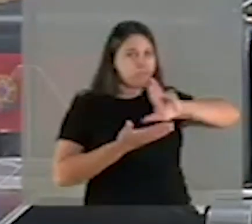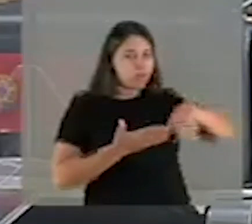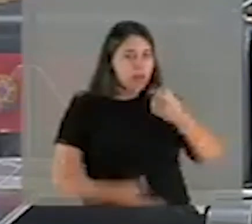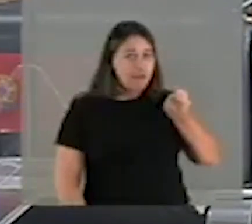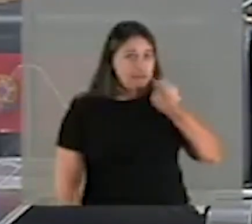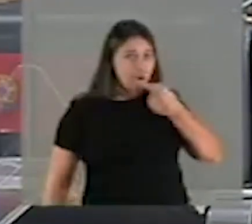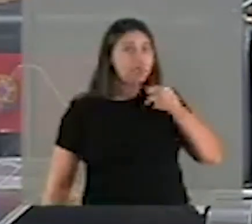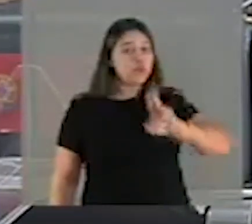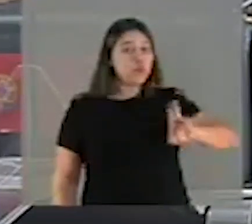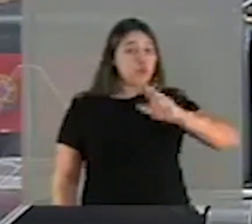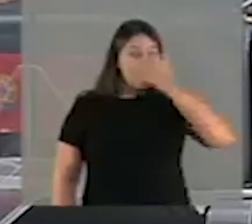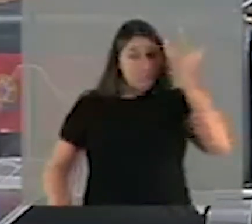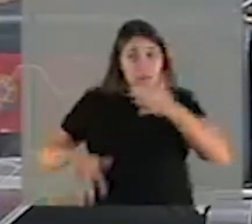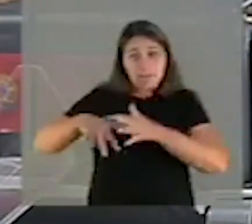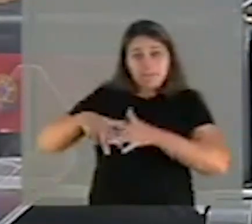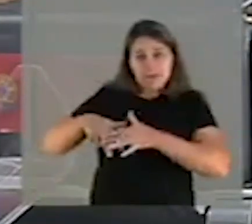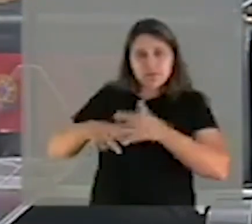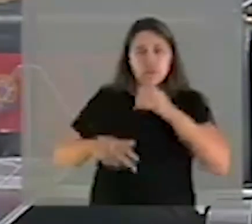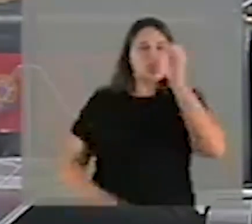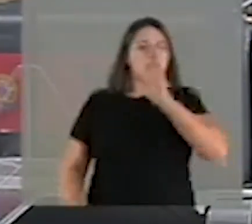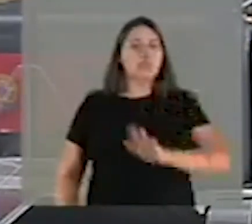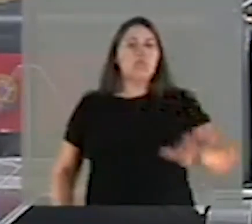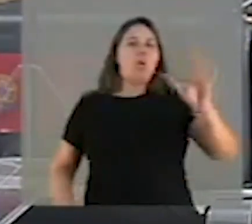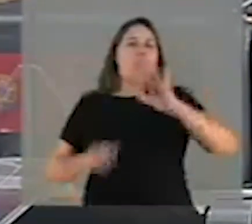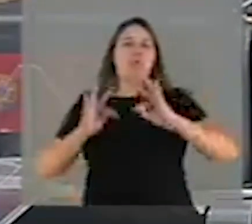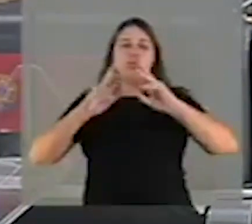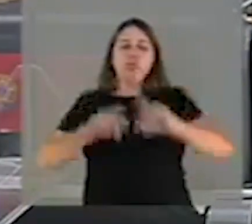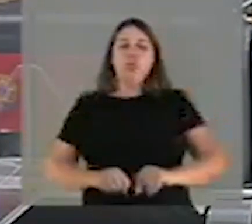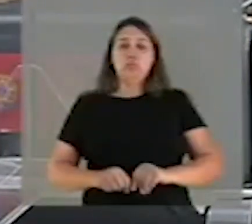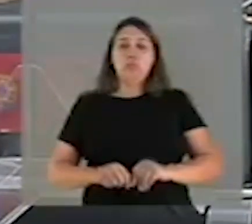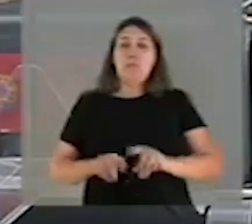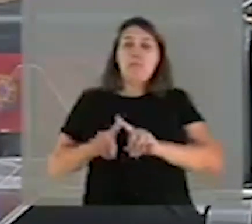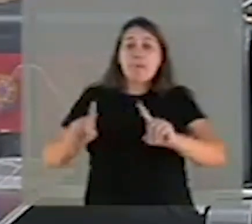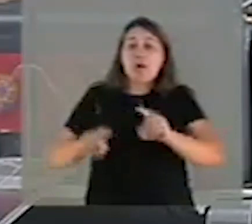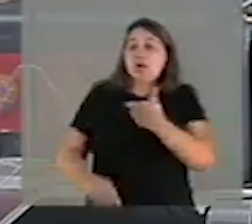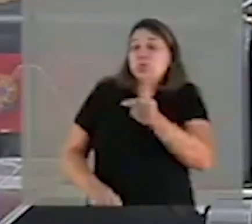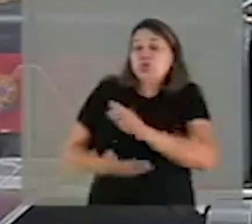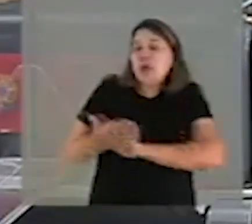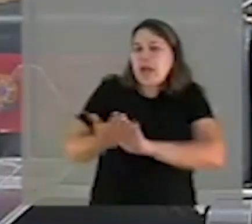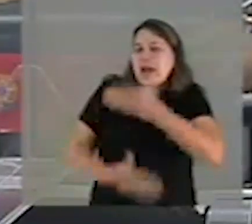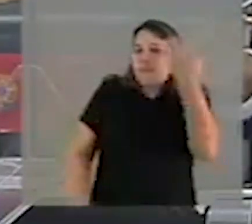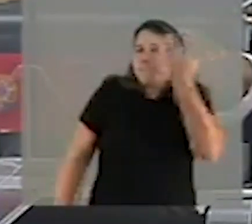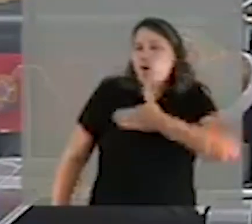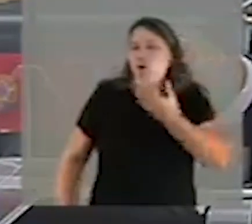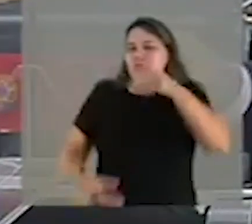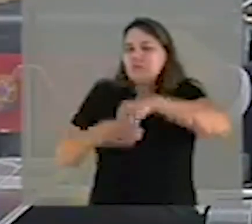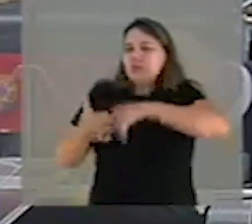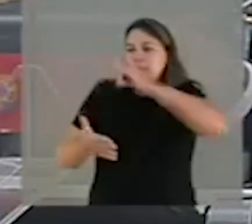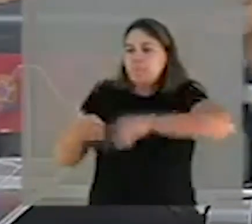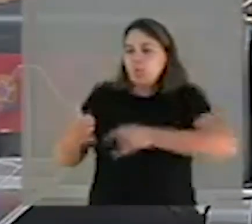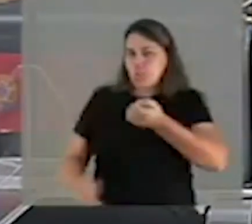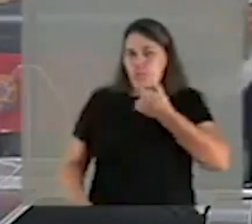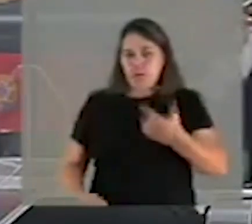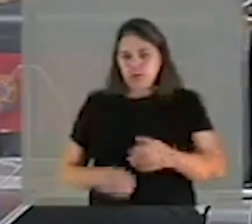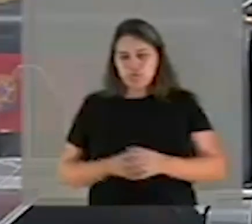pacientes em todo o Brasil, todos também, sem previsão de eficácia em bula. E vou repetir aqui o que disse antes,